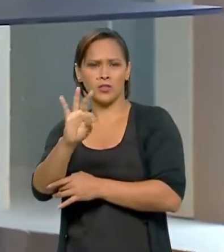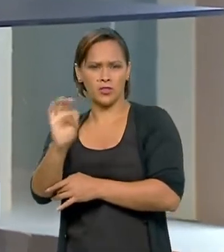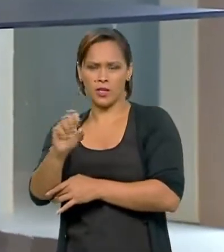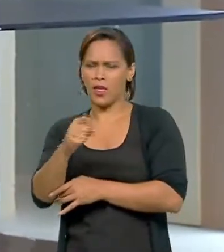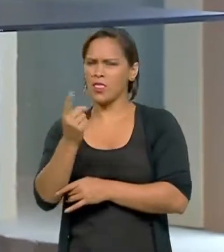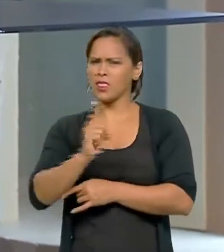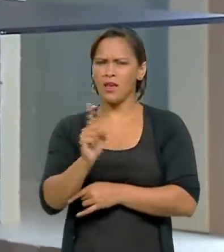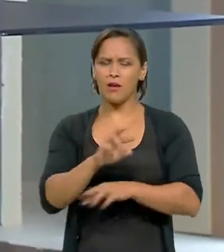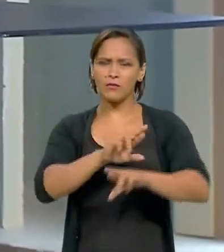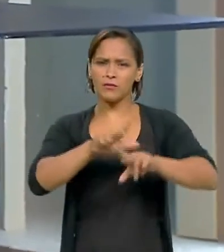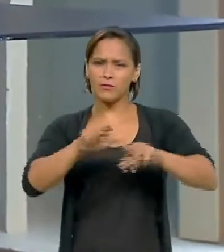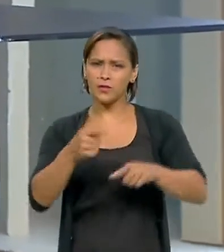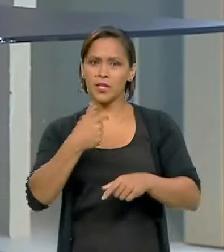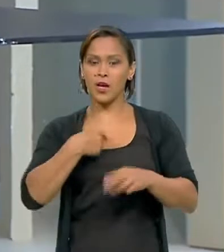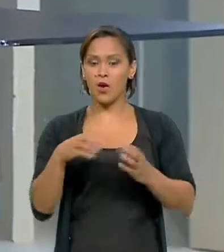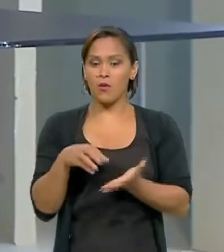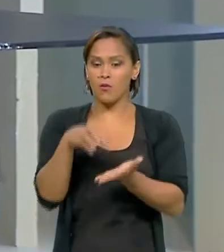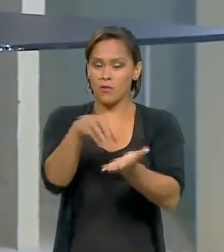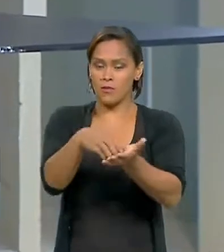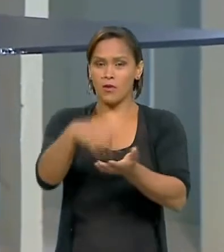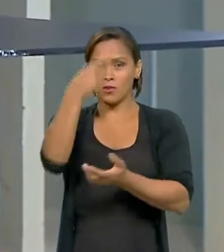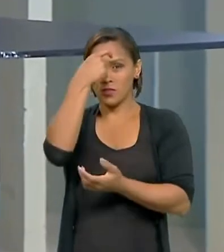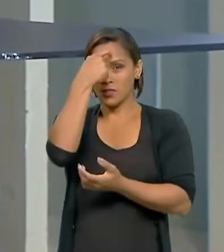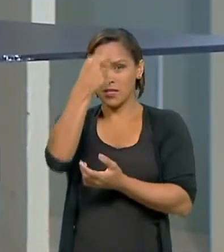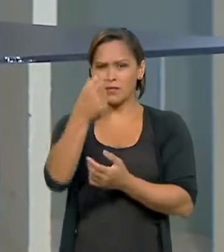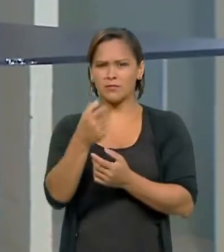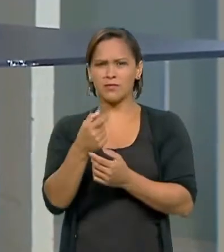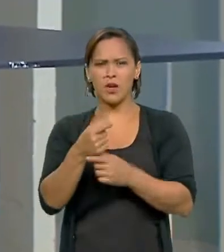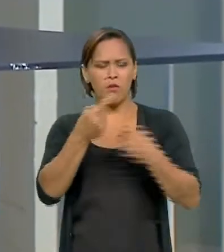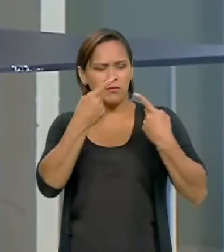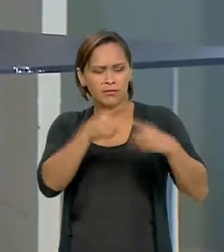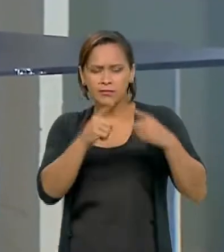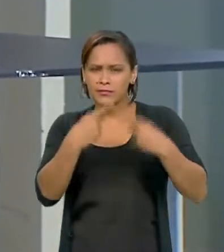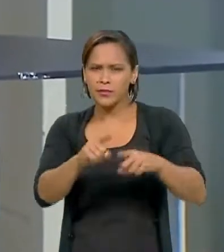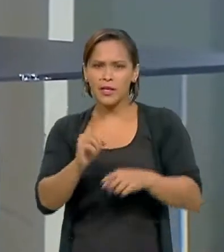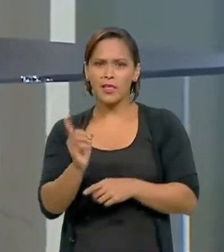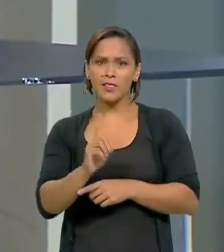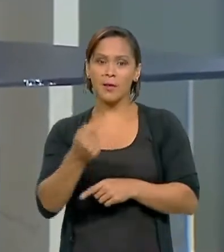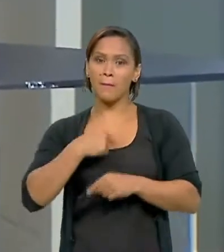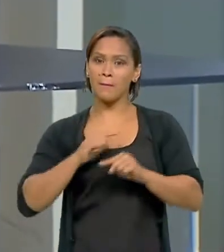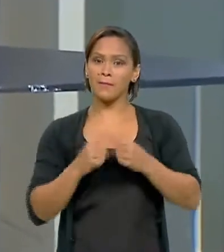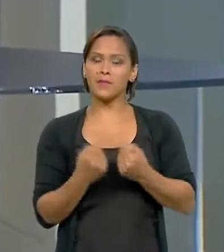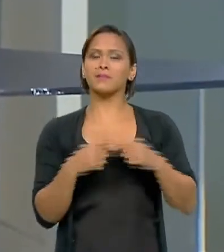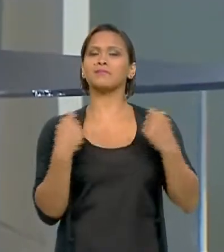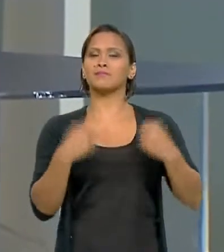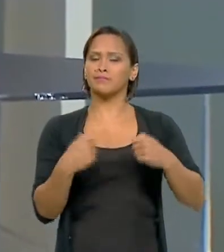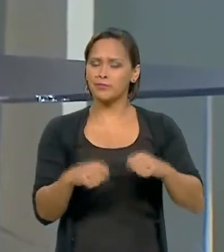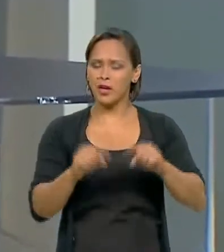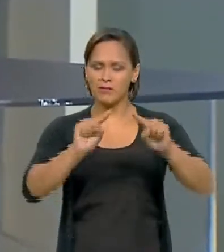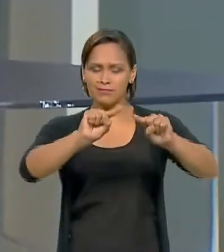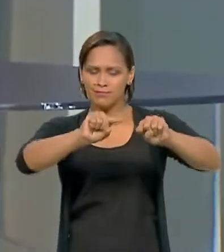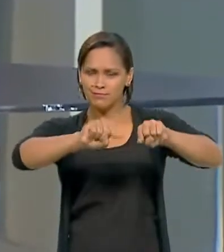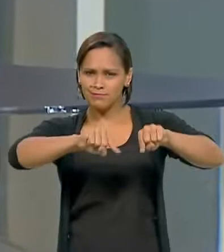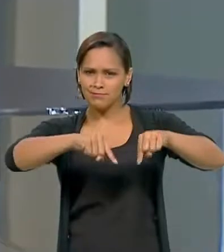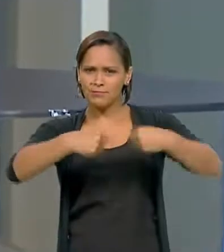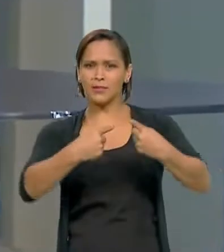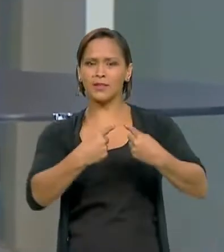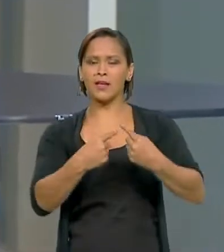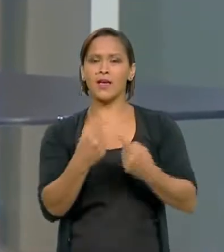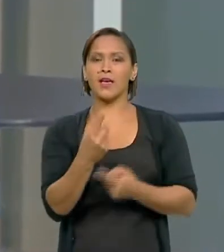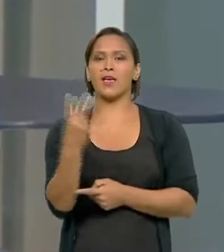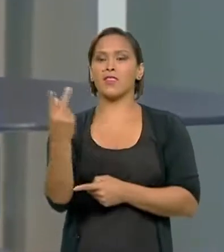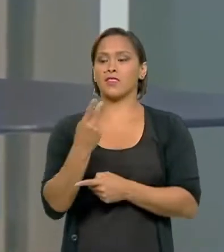órgãos de inteligência não são ostensivos. Mas no caso, foi mandado ostensivamente que dois